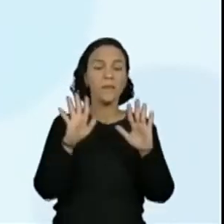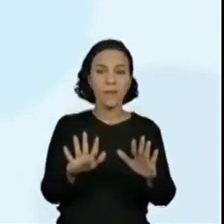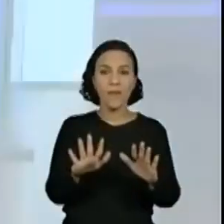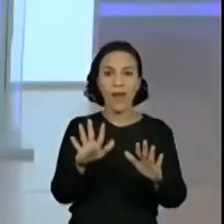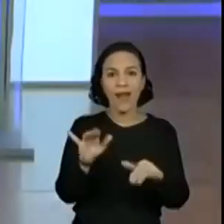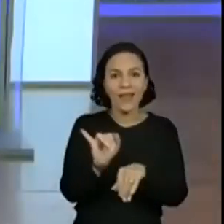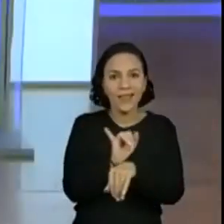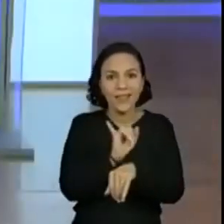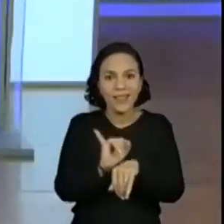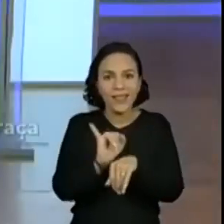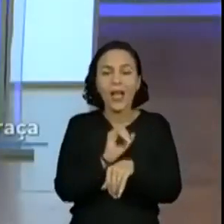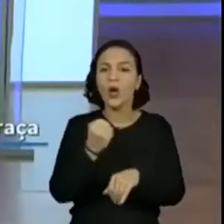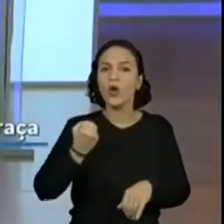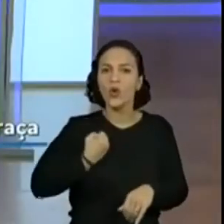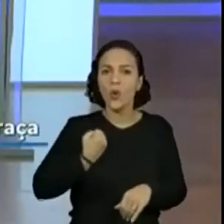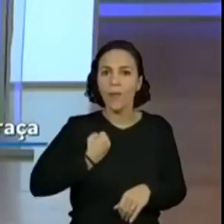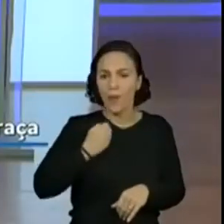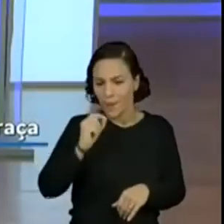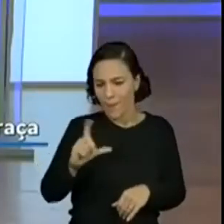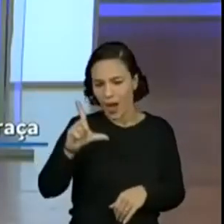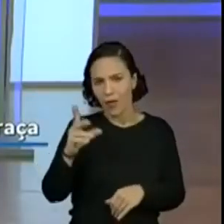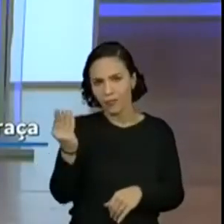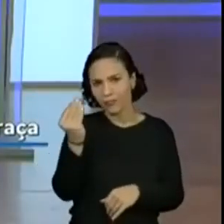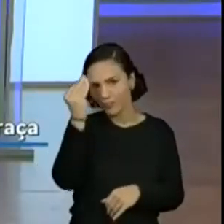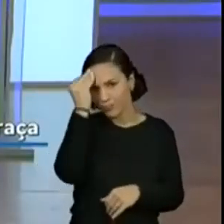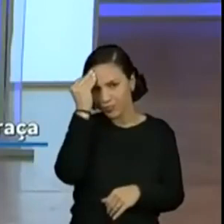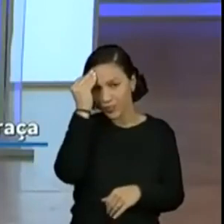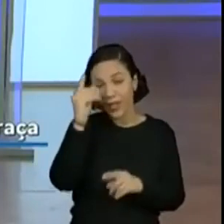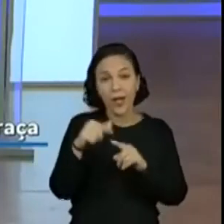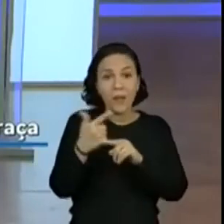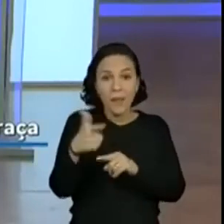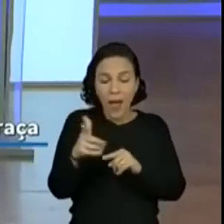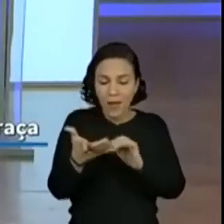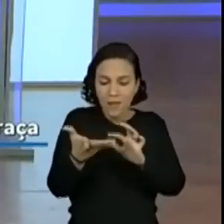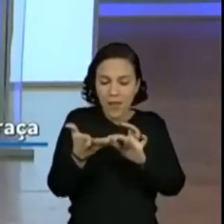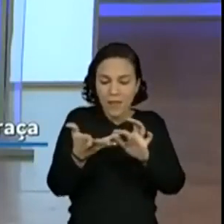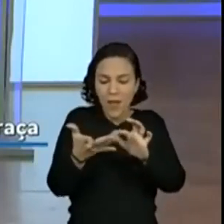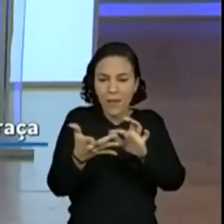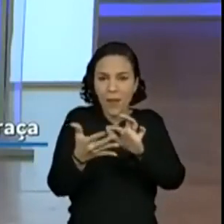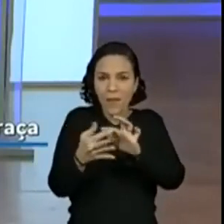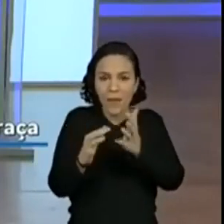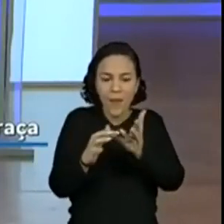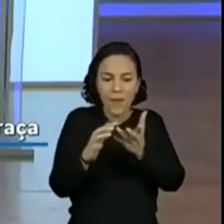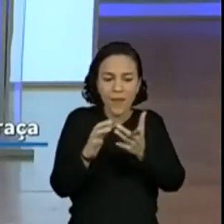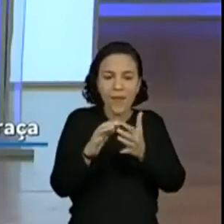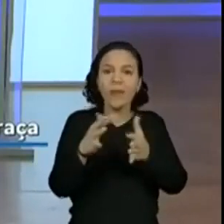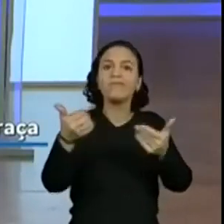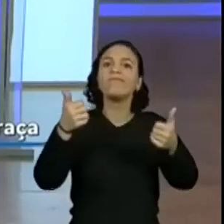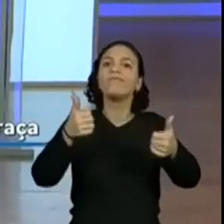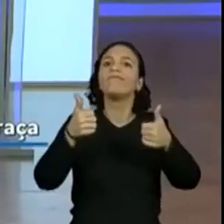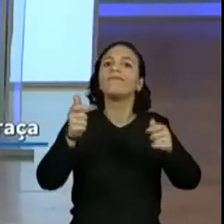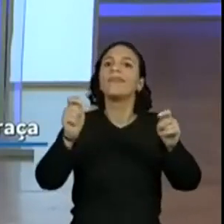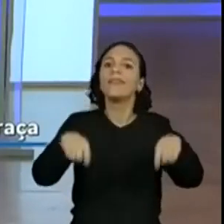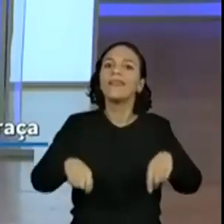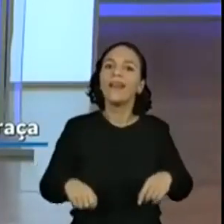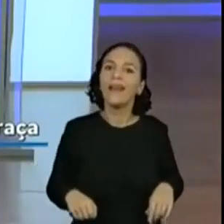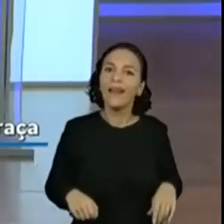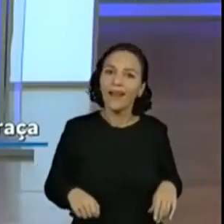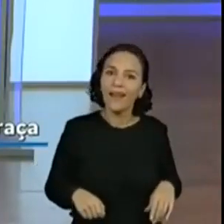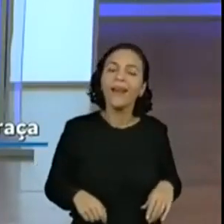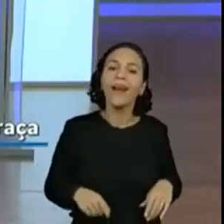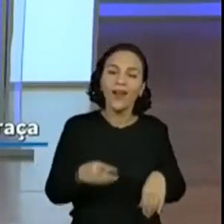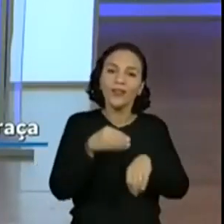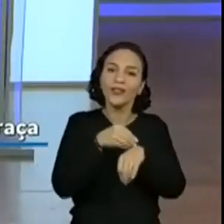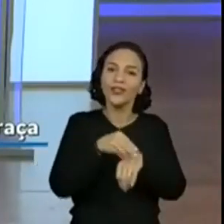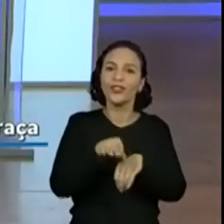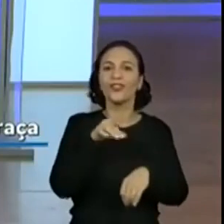recurso, né? Vou guardando ali na cabeça. E aí vou, né? Somando. Isso. Pega o número maior, guardo na cabeça. Olha aí uma